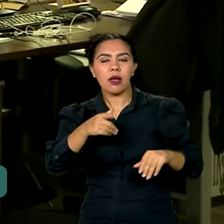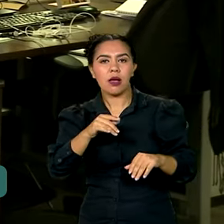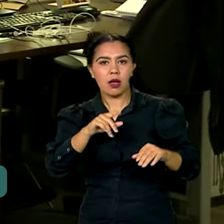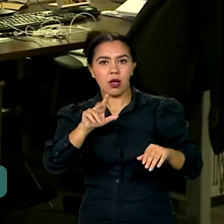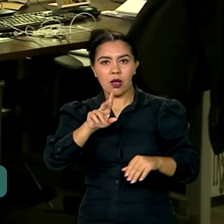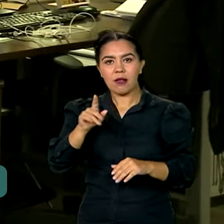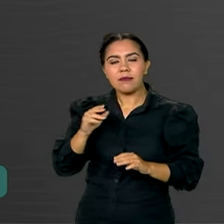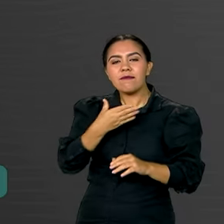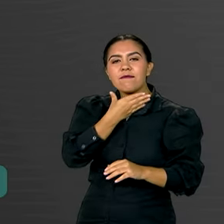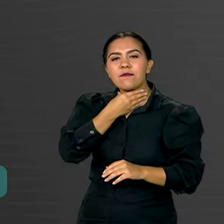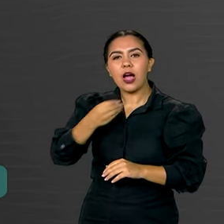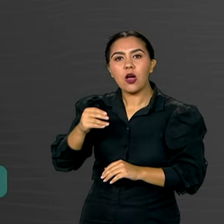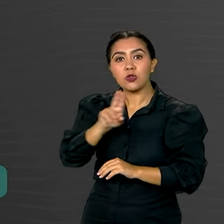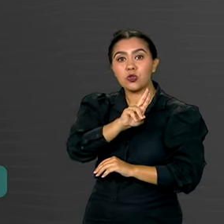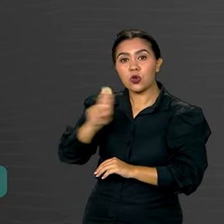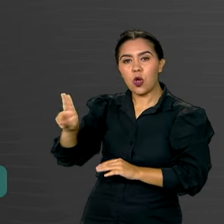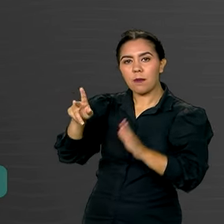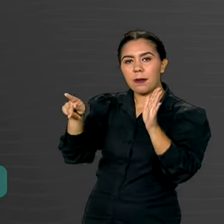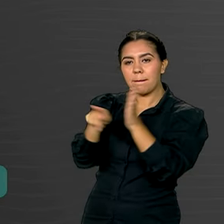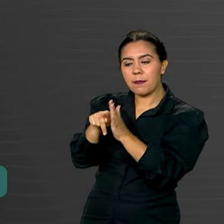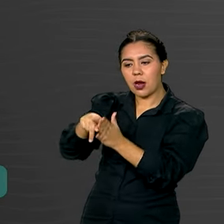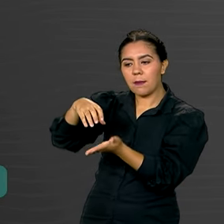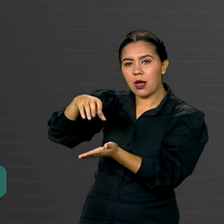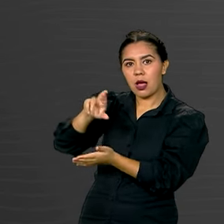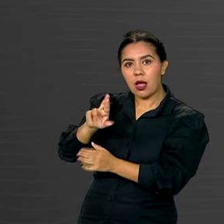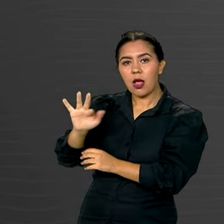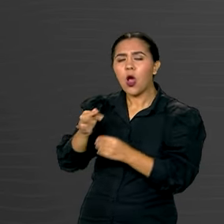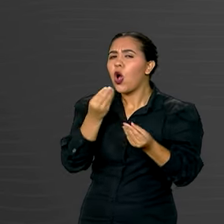Receita Federal. E